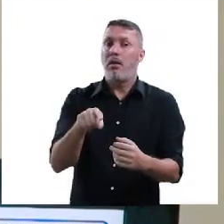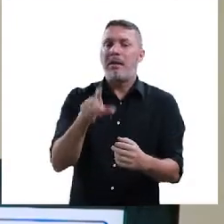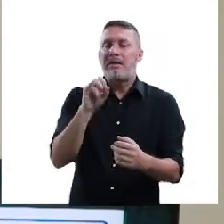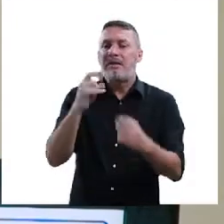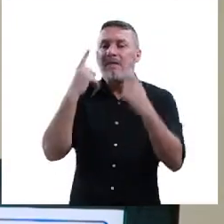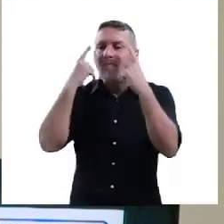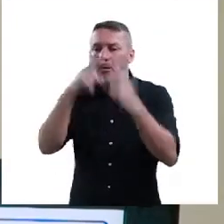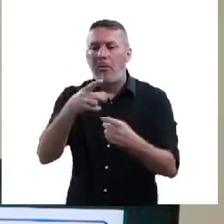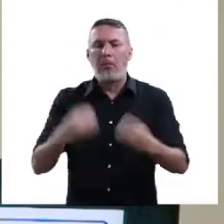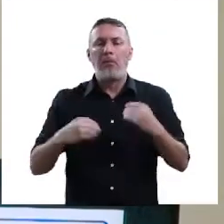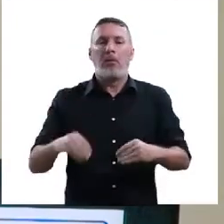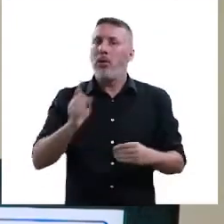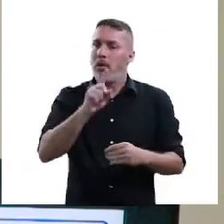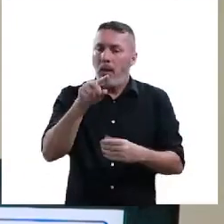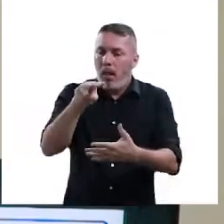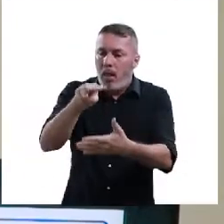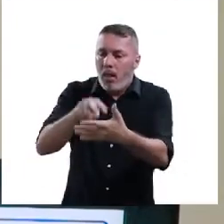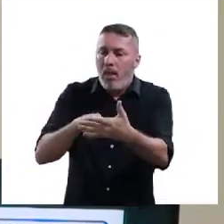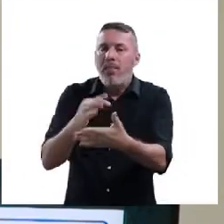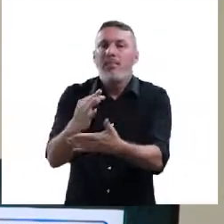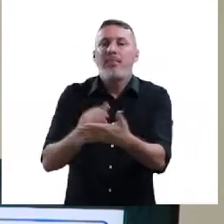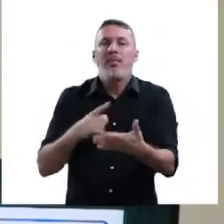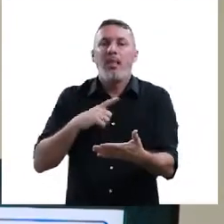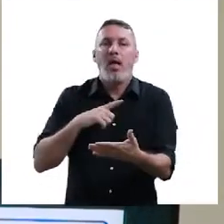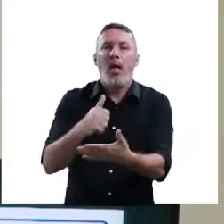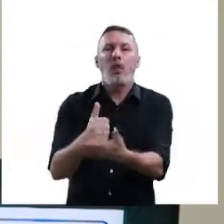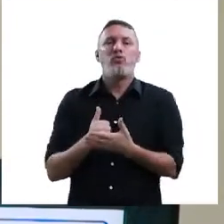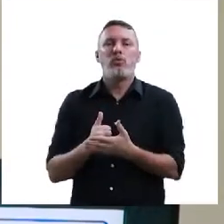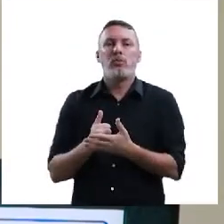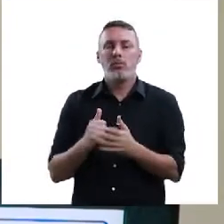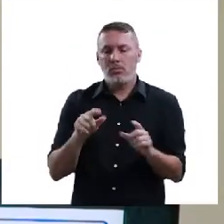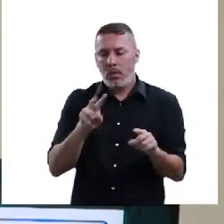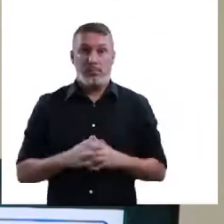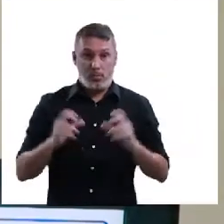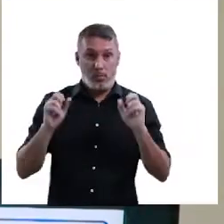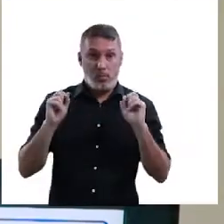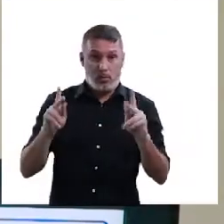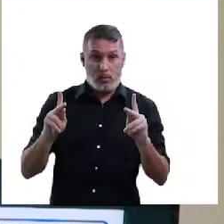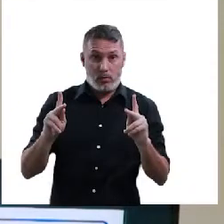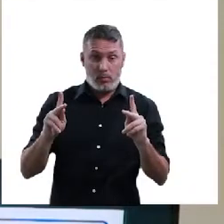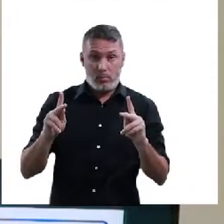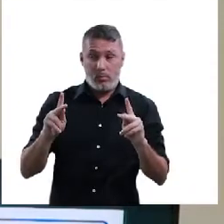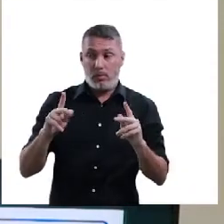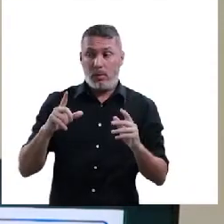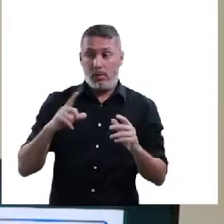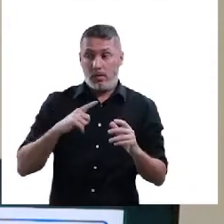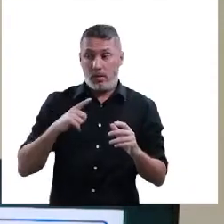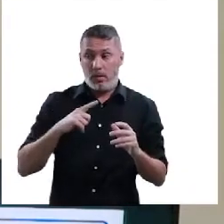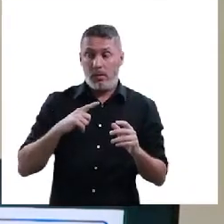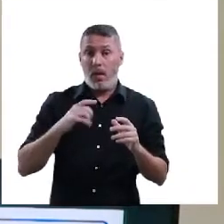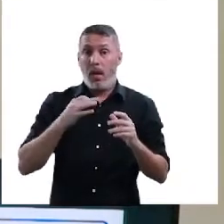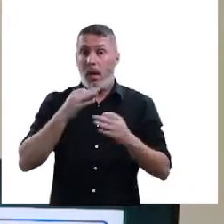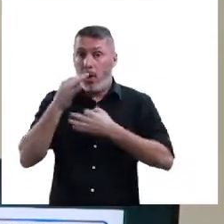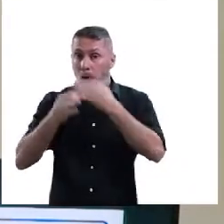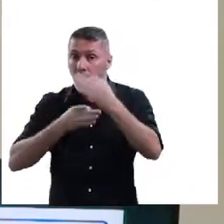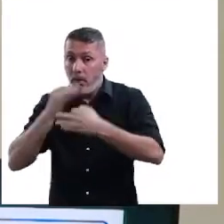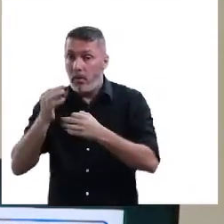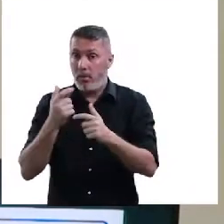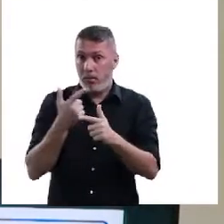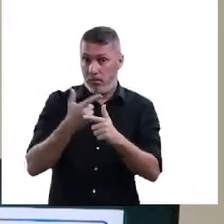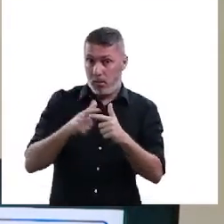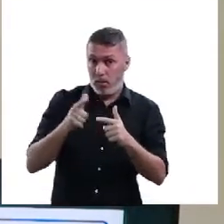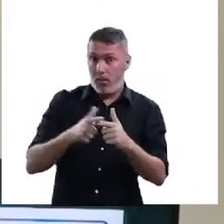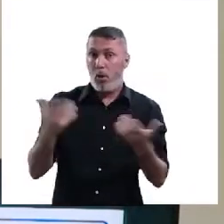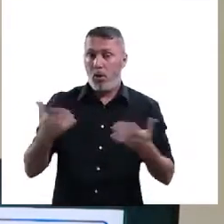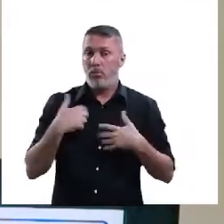Mas vai pela base. Vai pelo texto de apoio. Que ele vai te dar o norte. Ele vai te dar o caminho do que você vai escrever. Ok? Então, temos